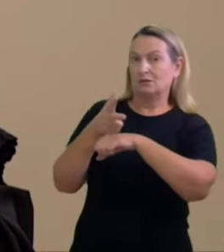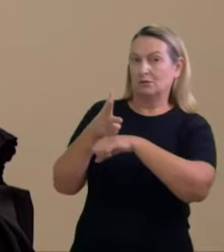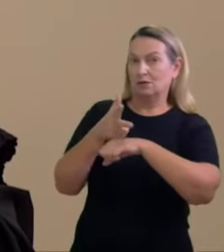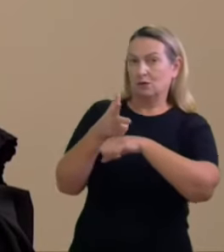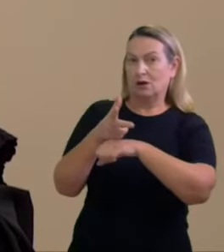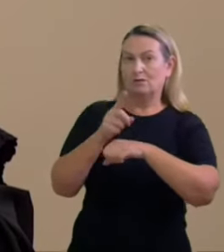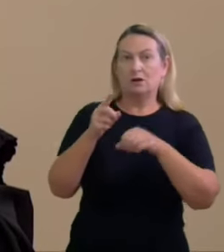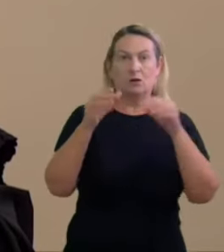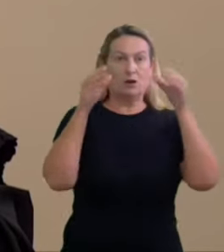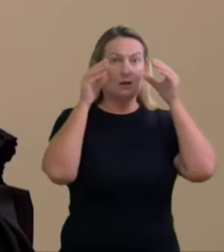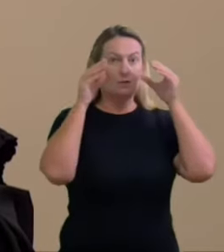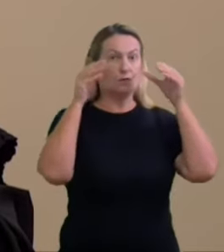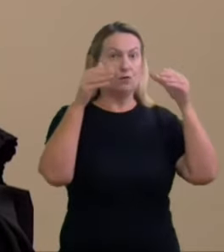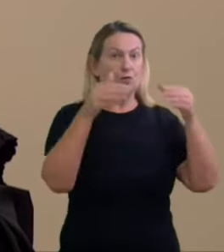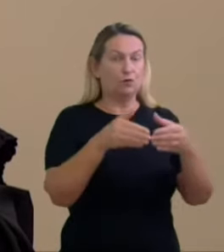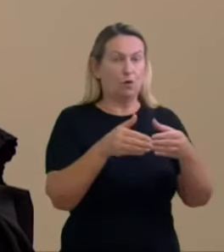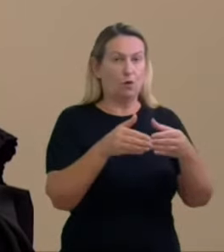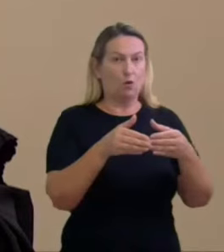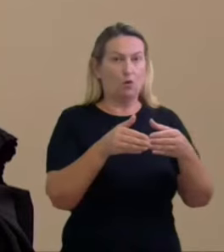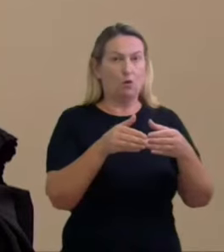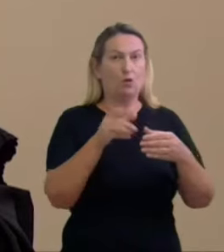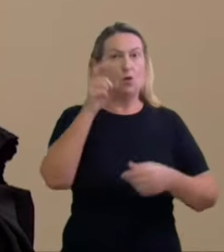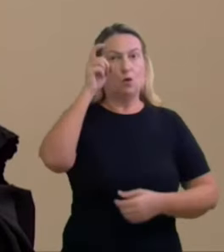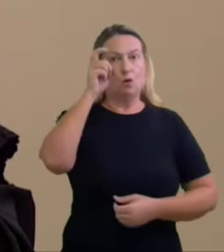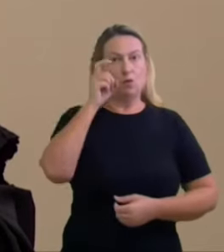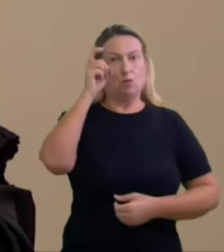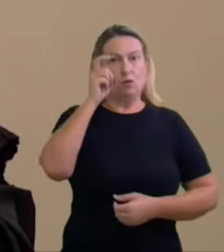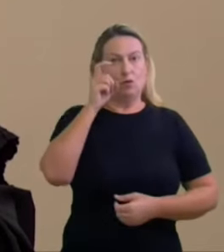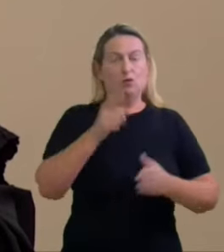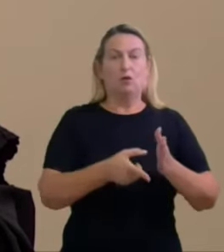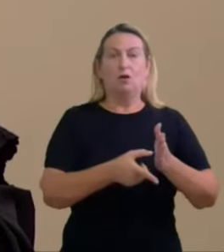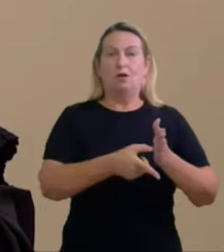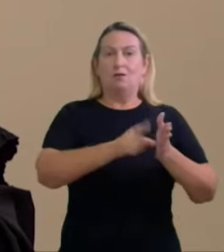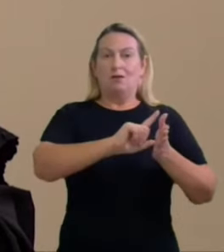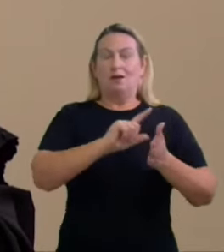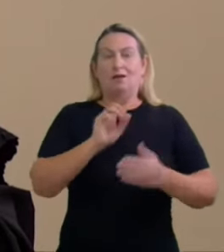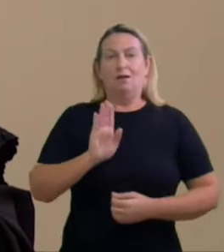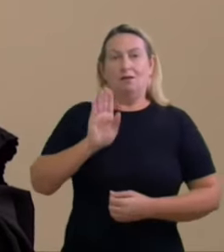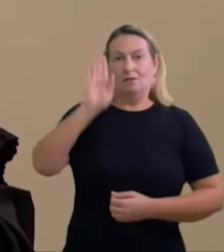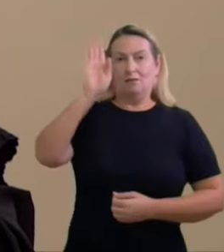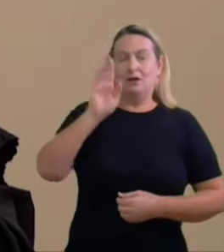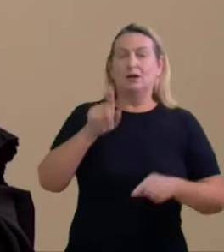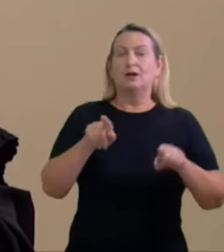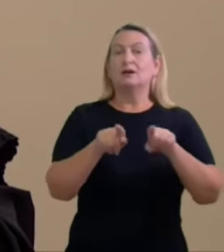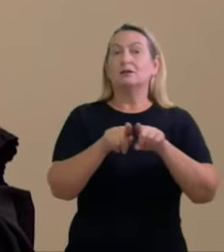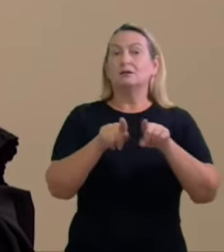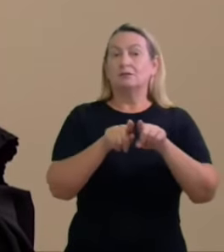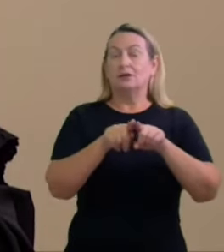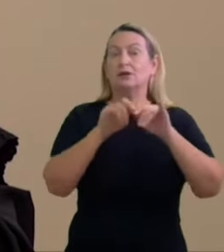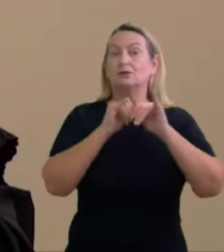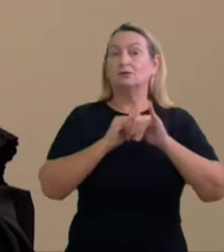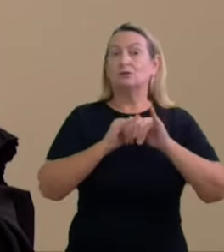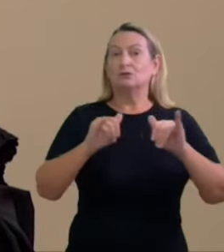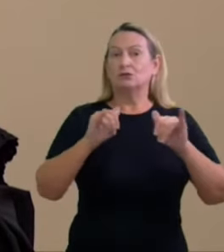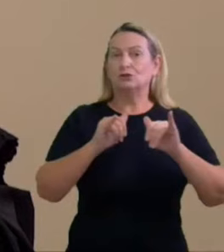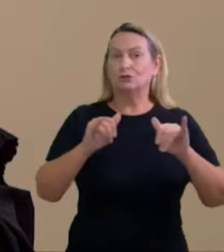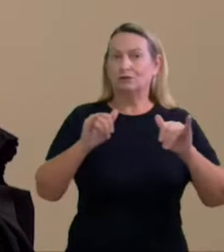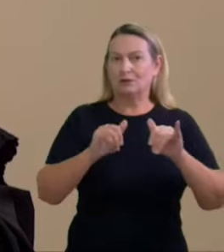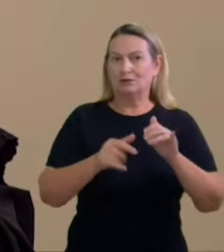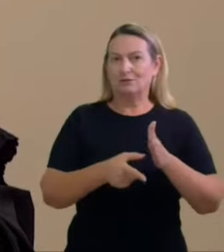na pré-campanha também a notificação extrajudicial que precedeu